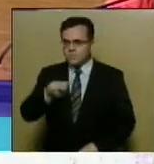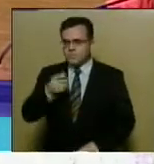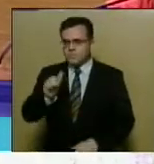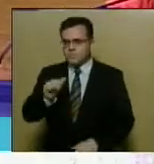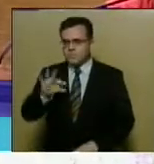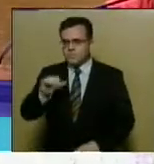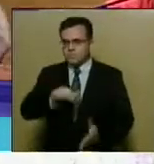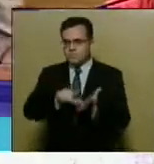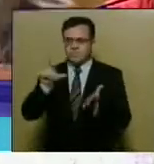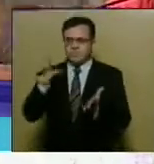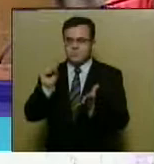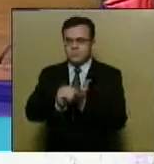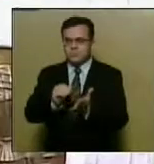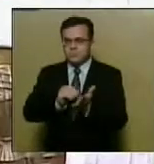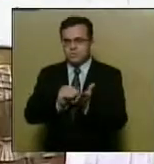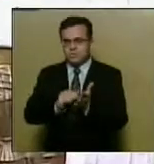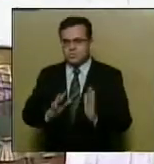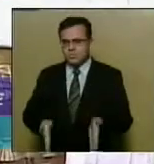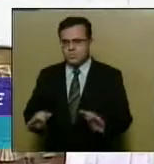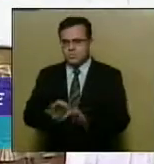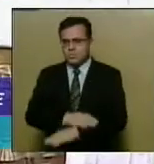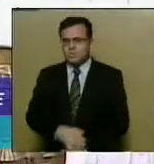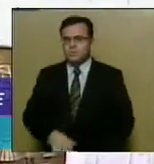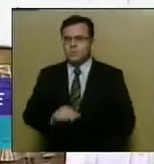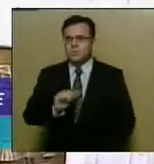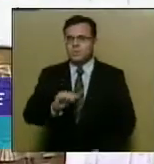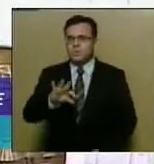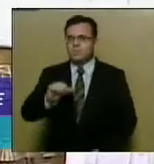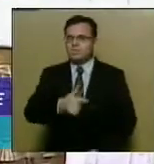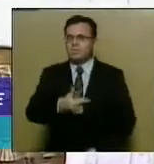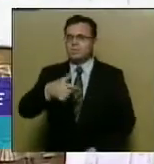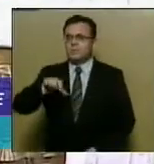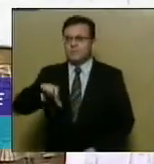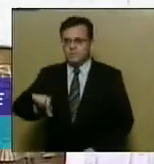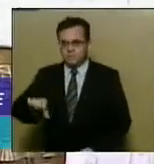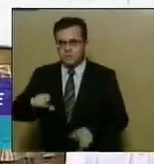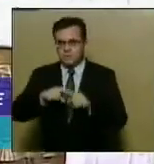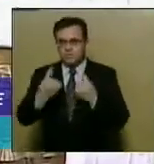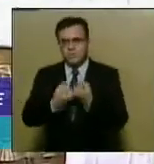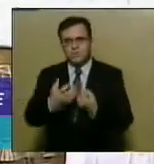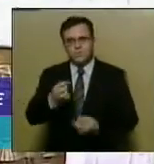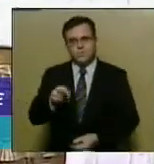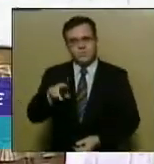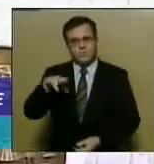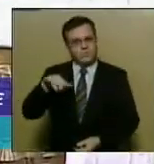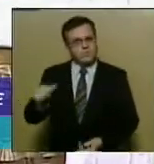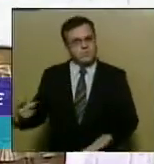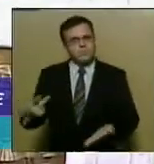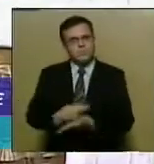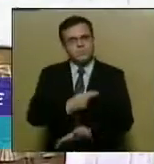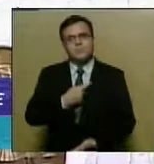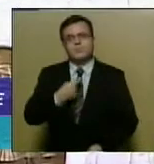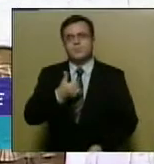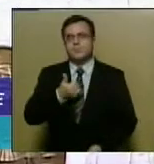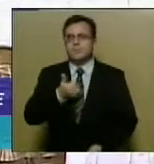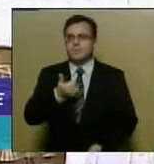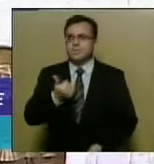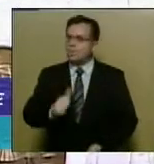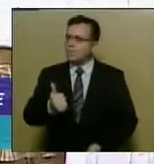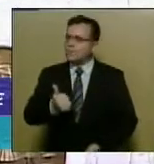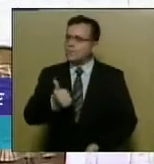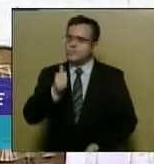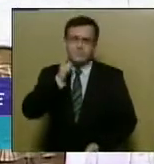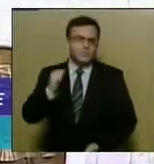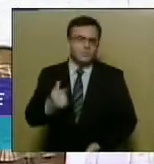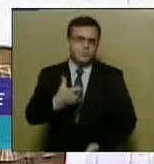das sessões anteriores. Ata da 29ª Sessão Ordinária da Assembleia Legislativa do Estado de Sergipe, realizada no dia 11 de abril